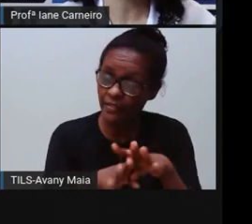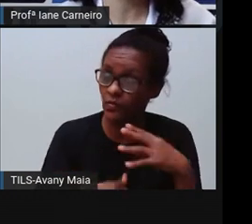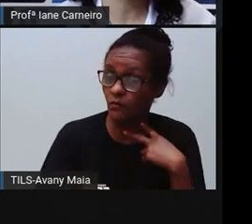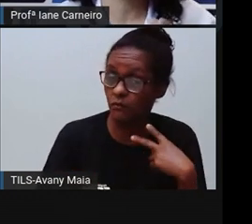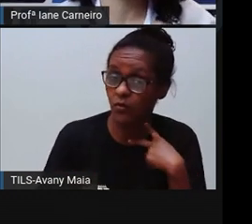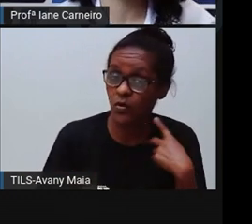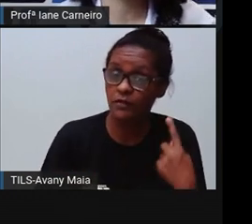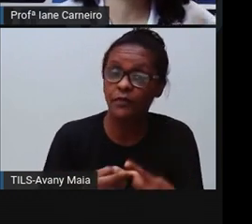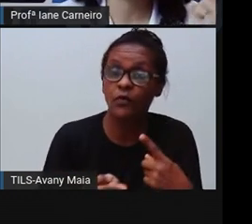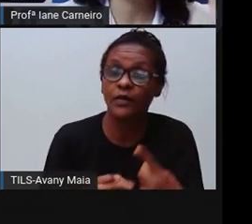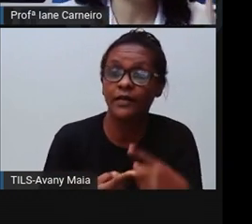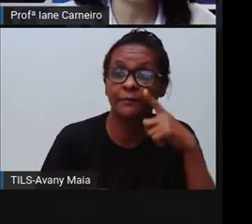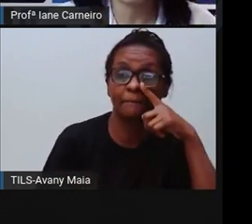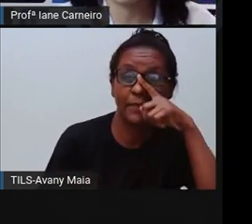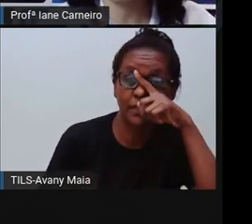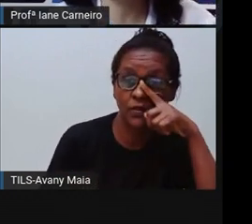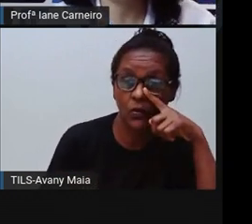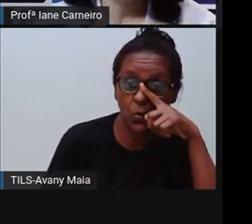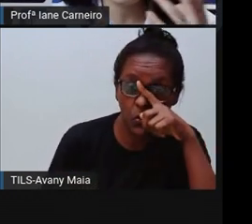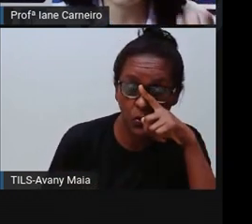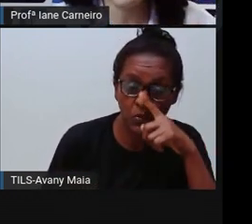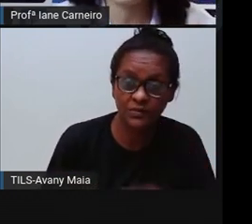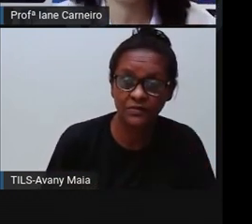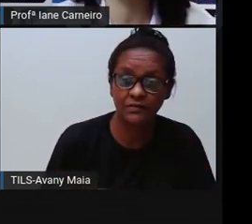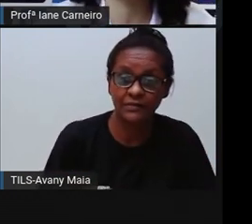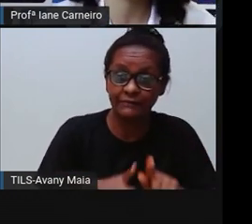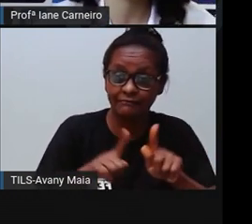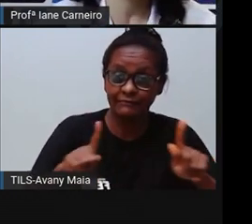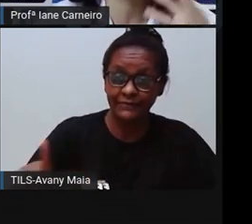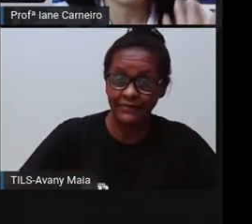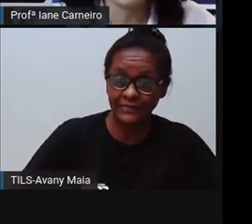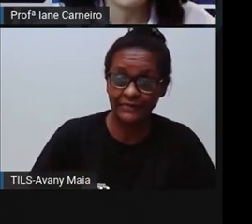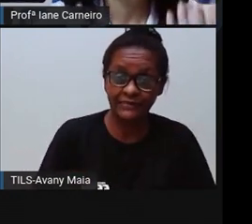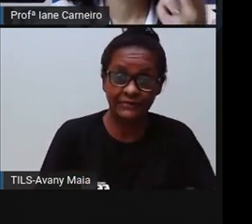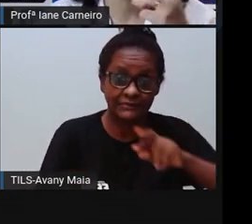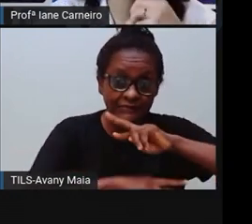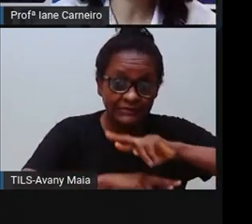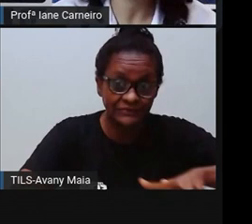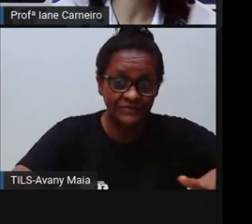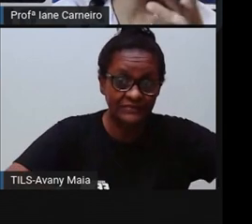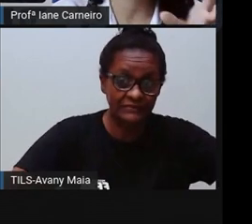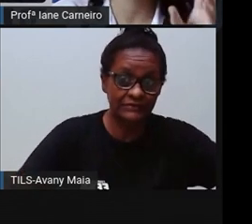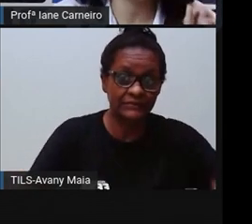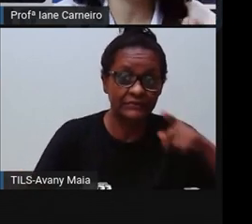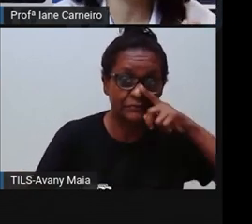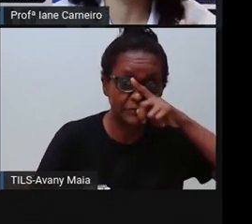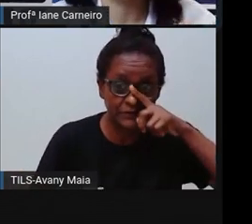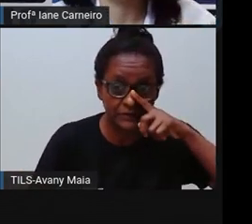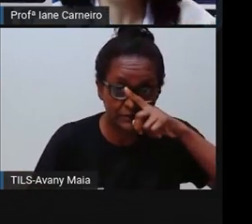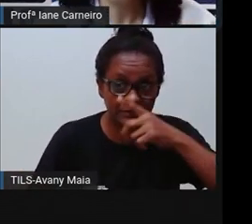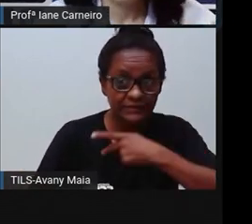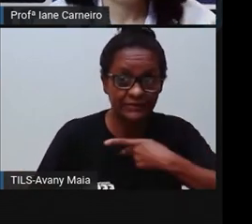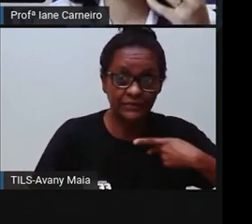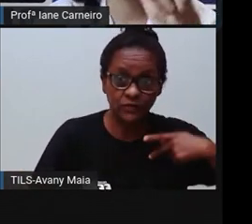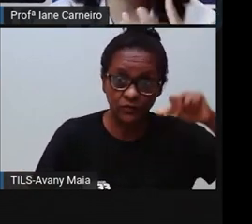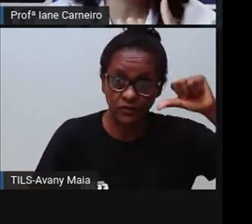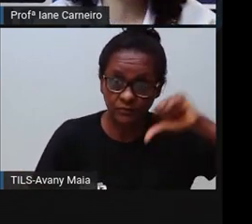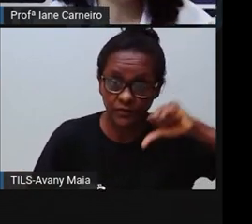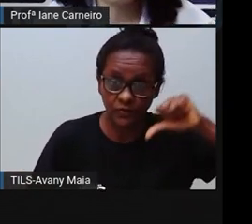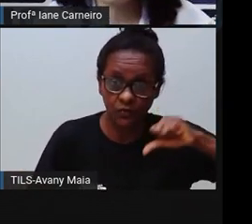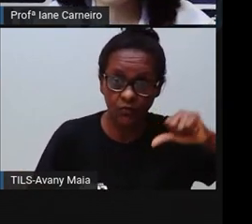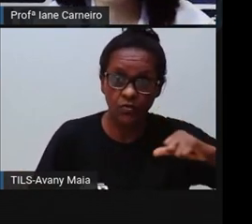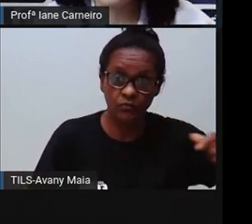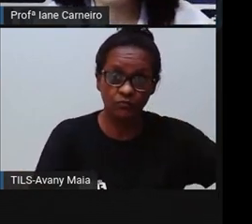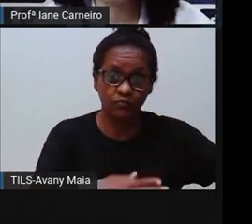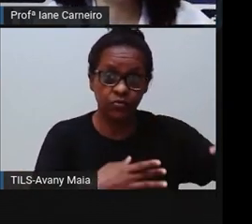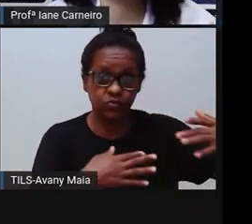Porque esses produtos são química, né? Eles têm química dentro deles. Eles podem fazer mal à saúde da criança, né? Às vezes